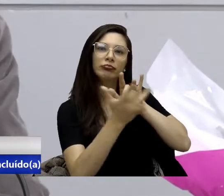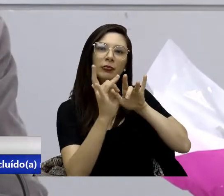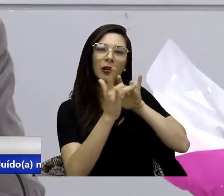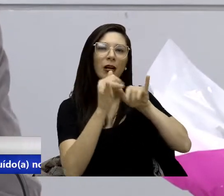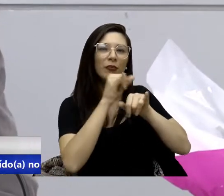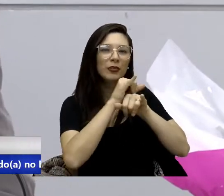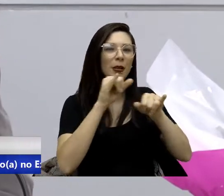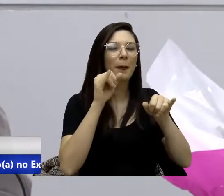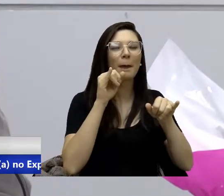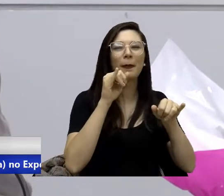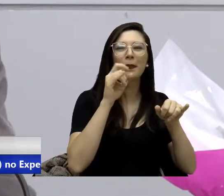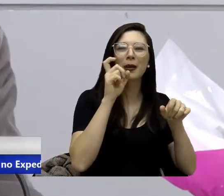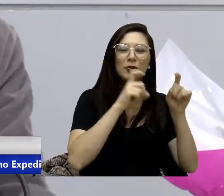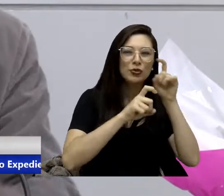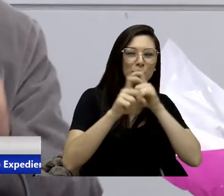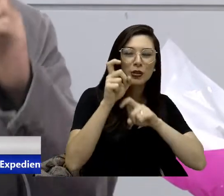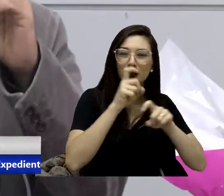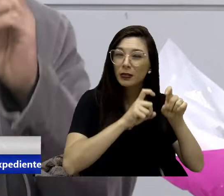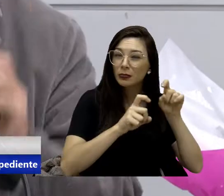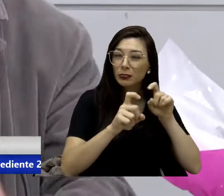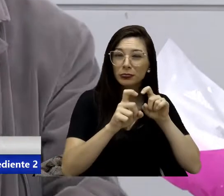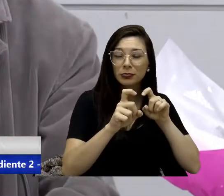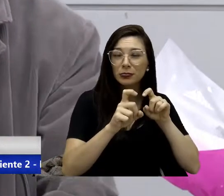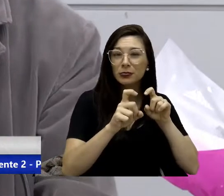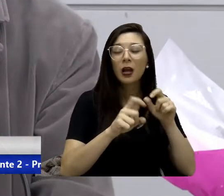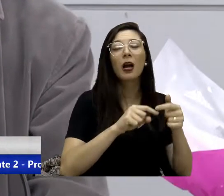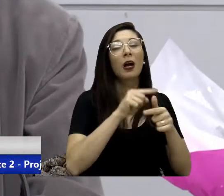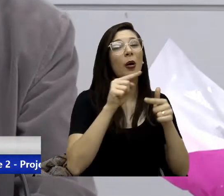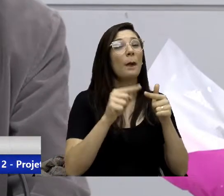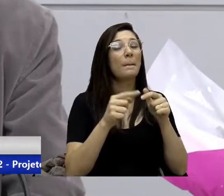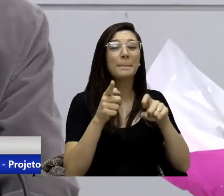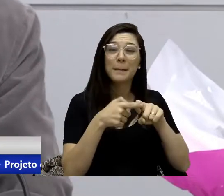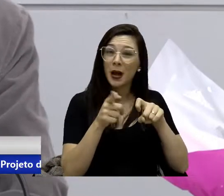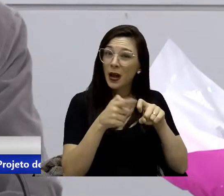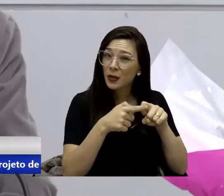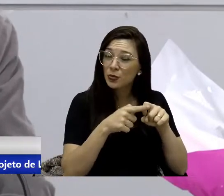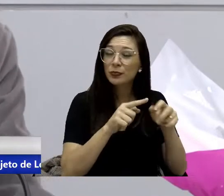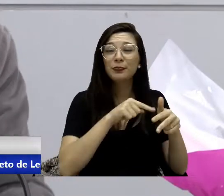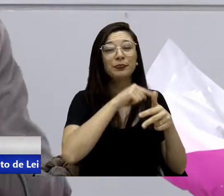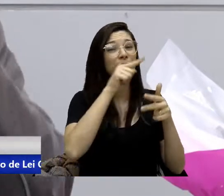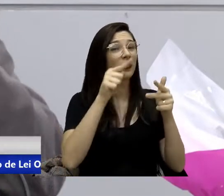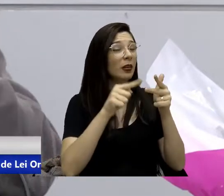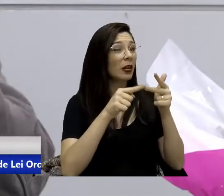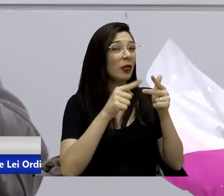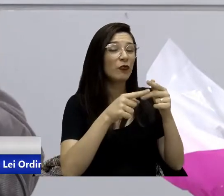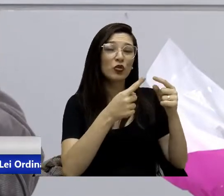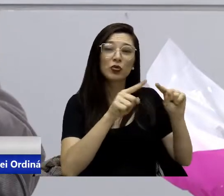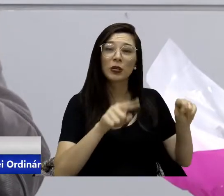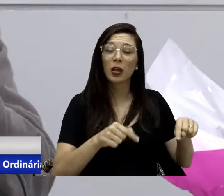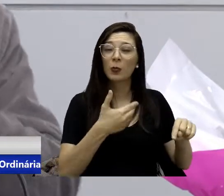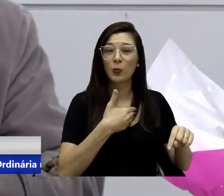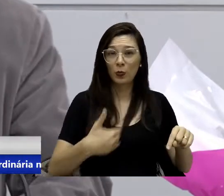população, os médicos e os funcionários públicos.